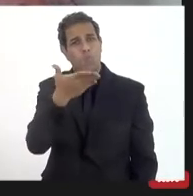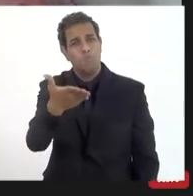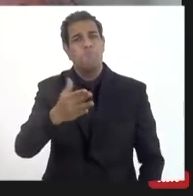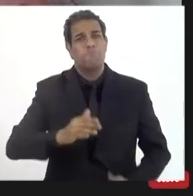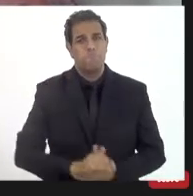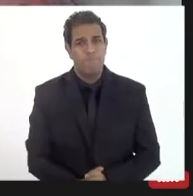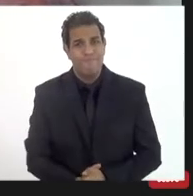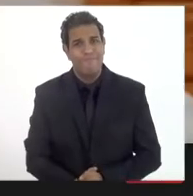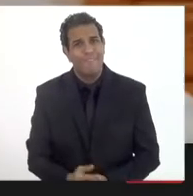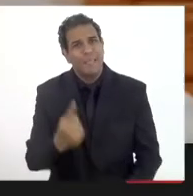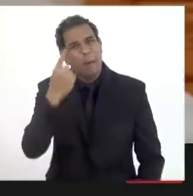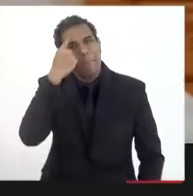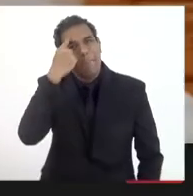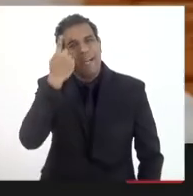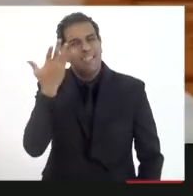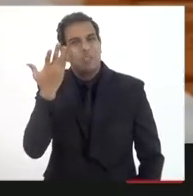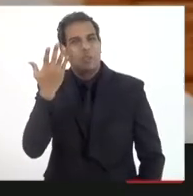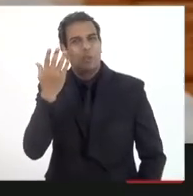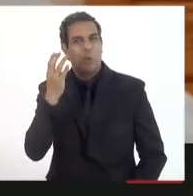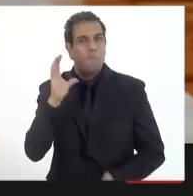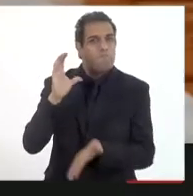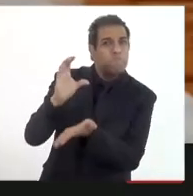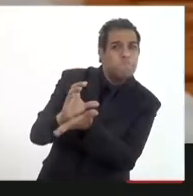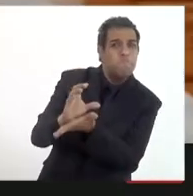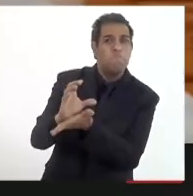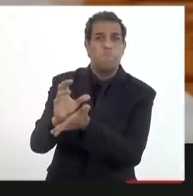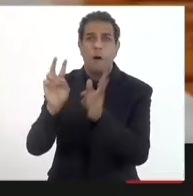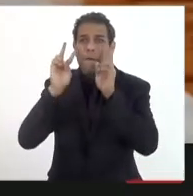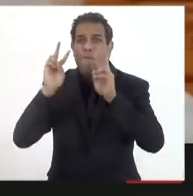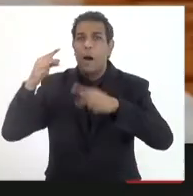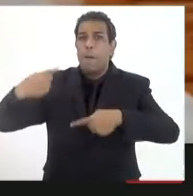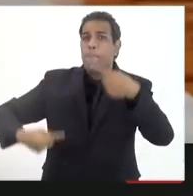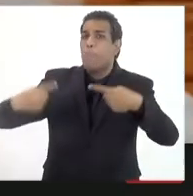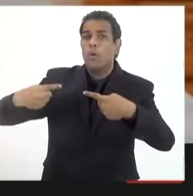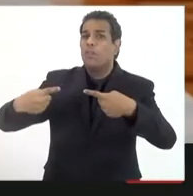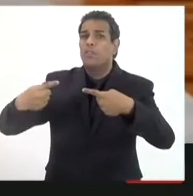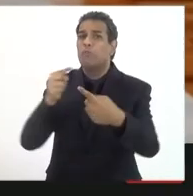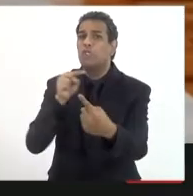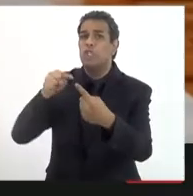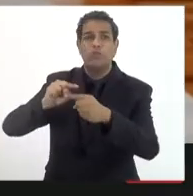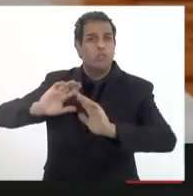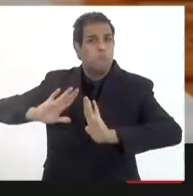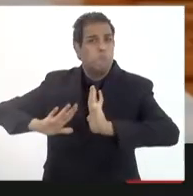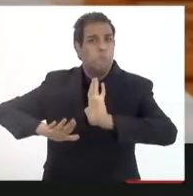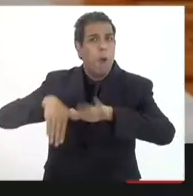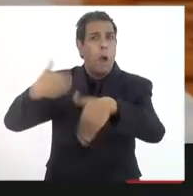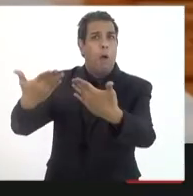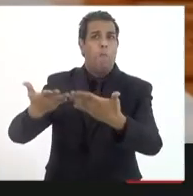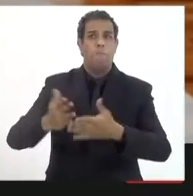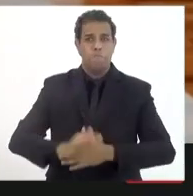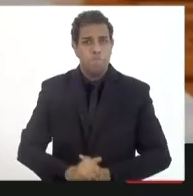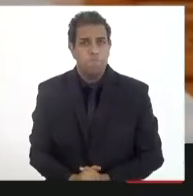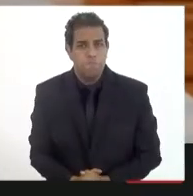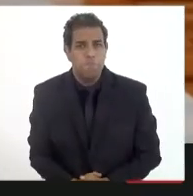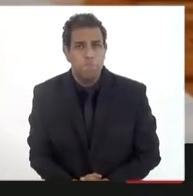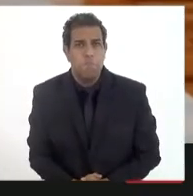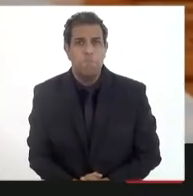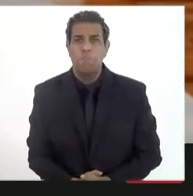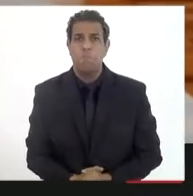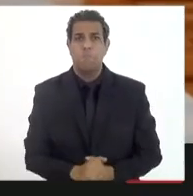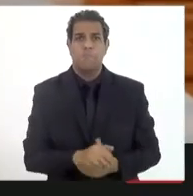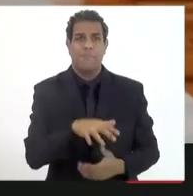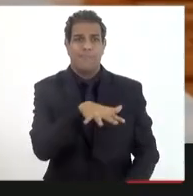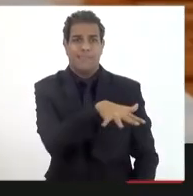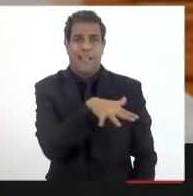A gente pensou o fundo para que a gente pudesse fazer políticas de desenvolvimento. desenvolvimento do setor